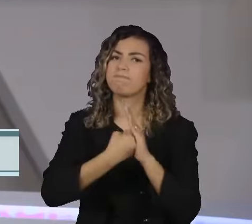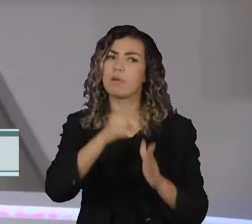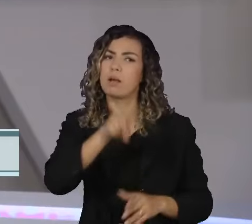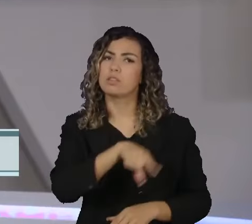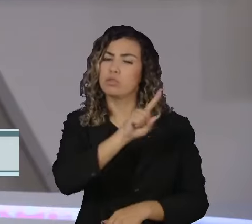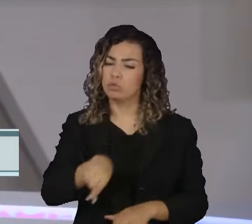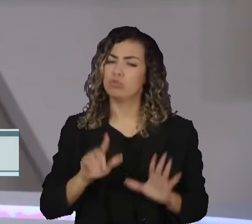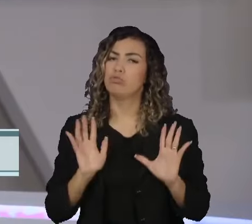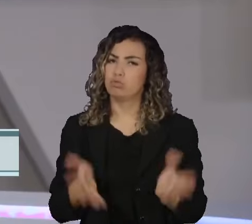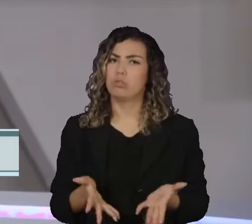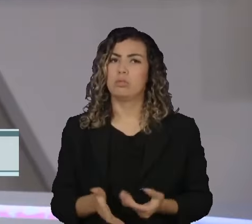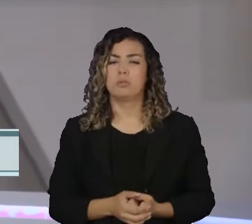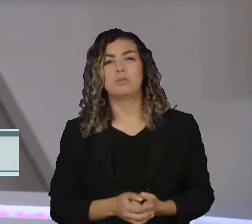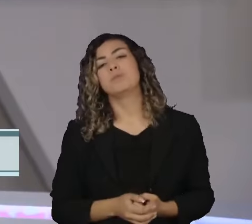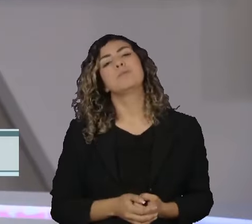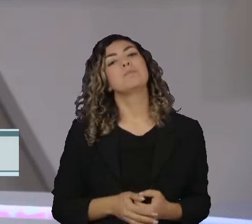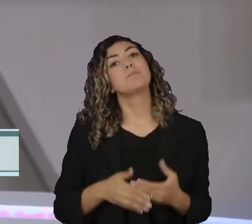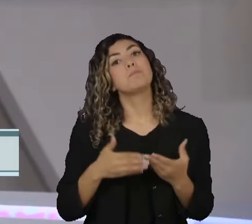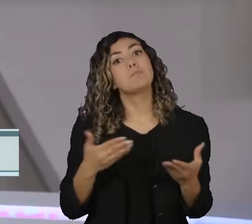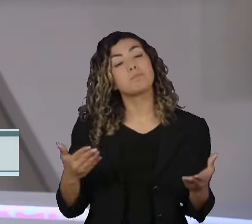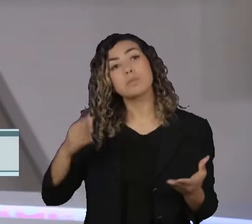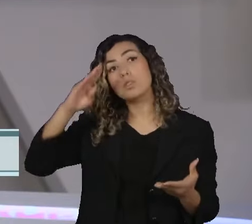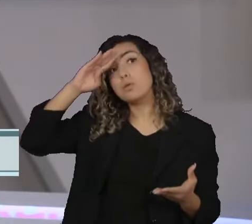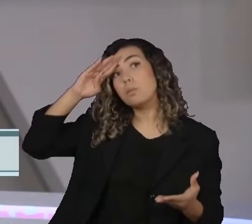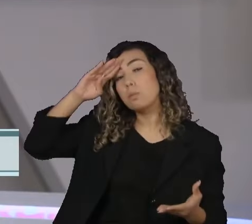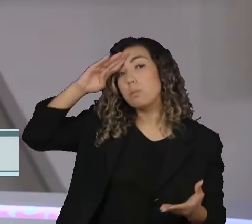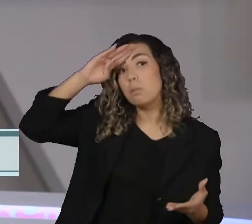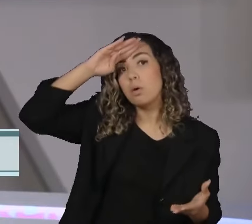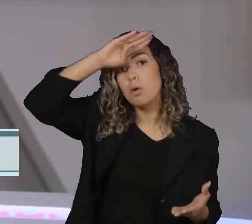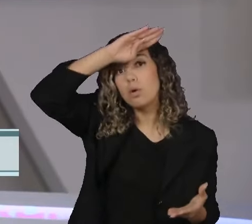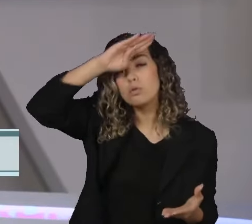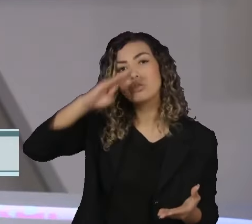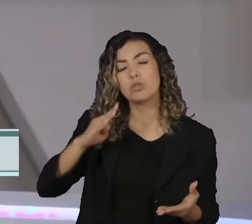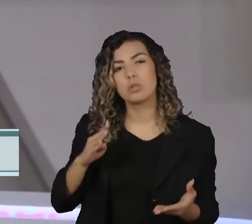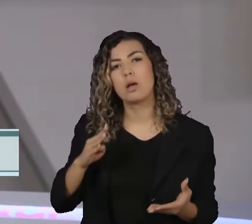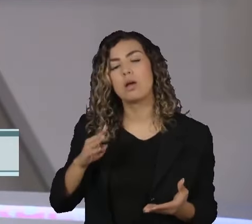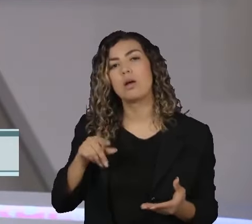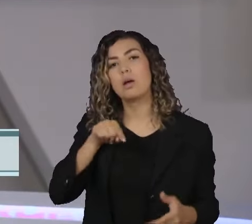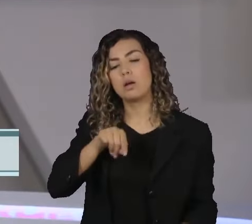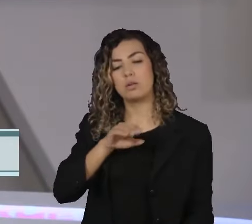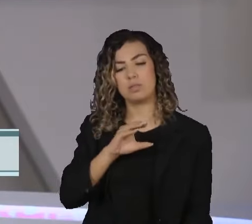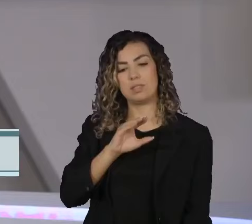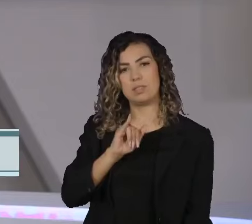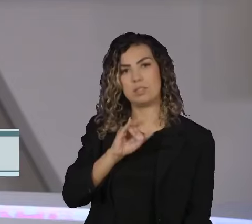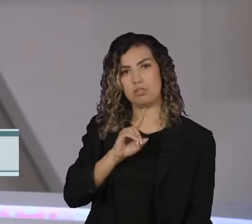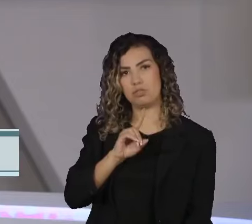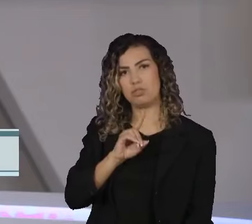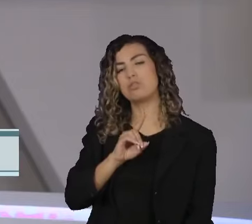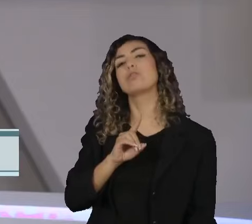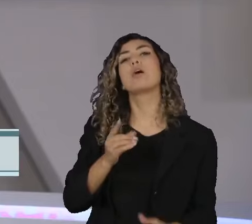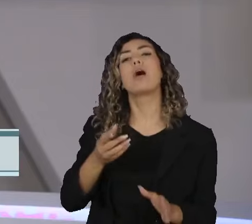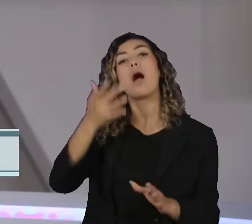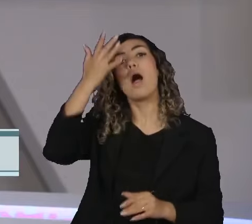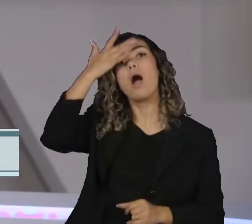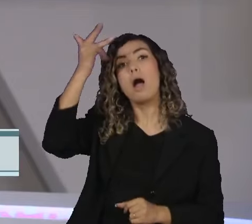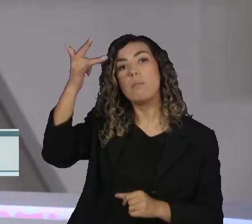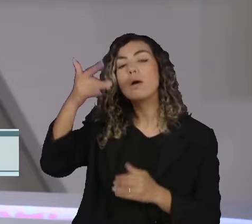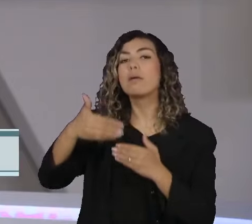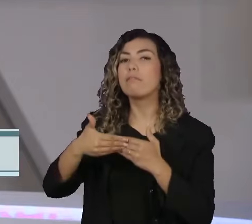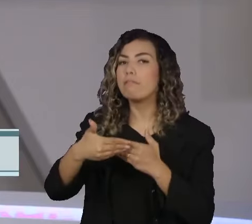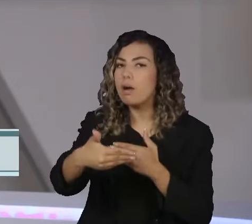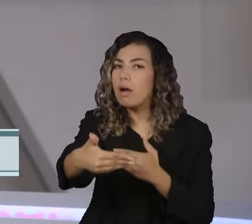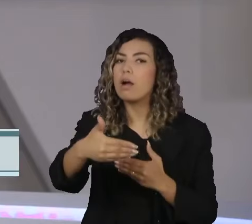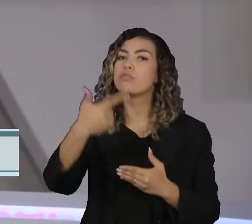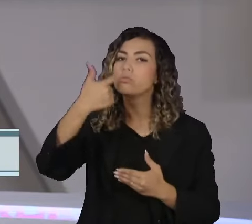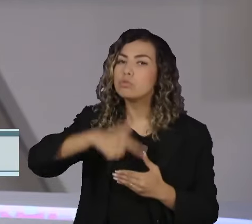O ex-ajudante de ordens de Jair Bolsonaro, Mauro Cid, vai prestar novo depoimento amanhã ao Supremo